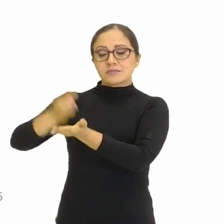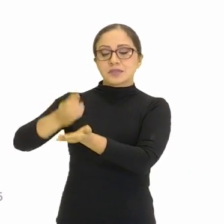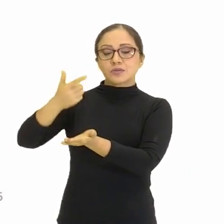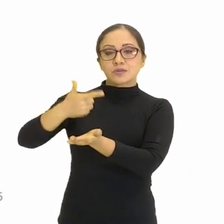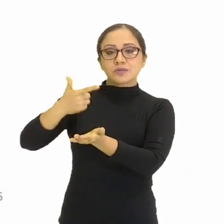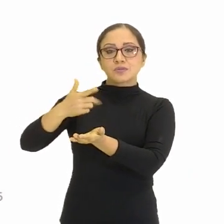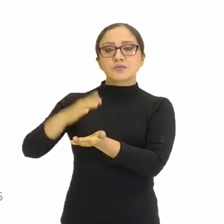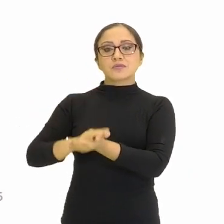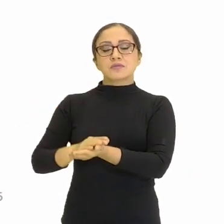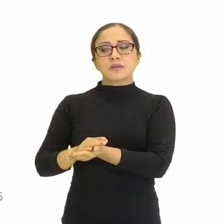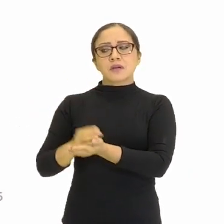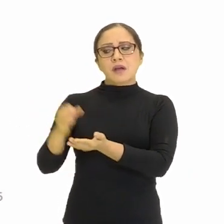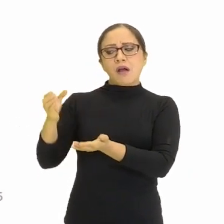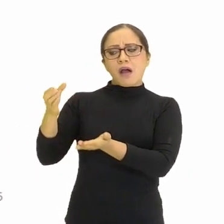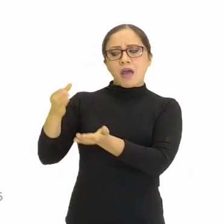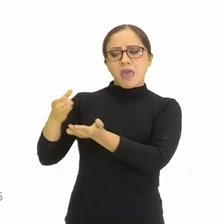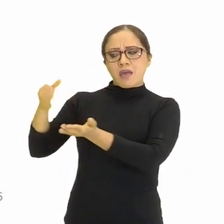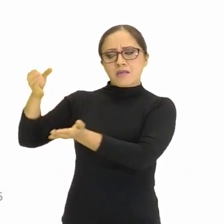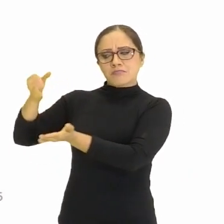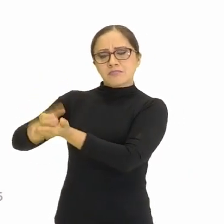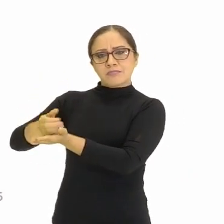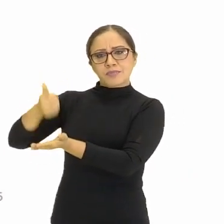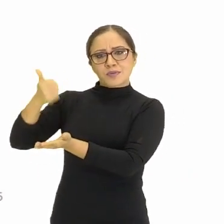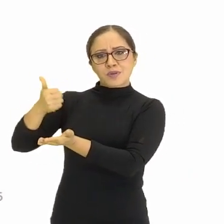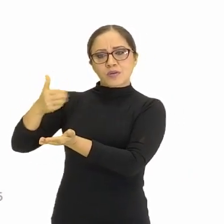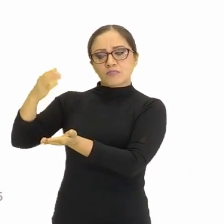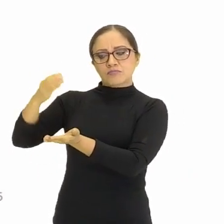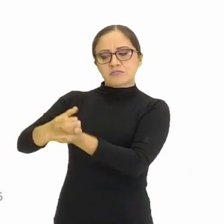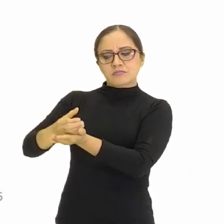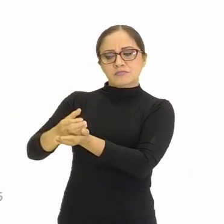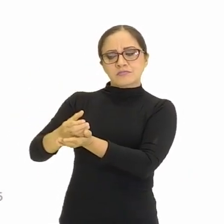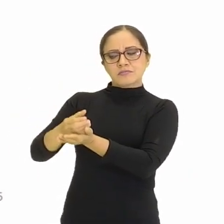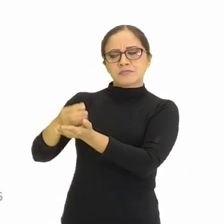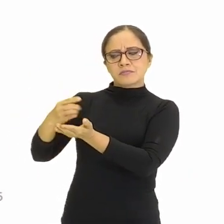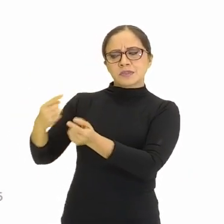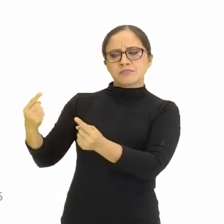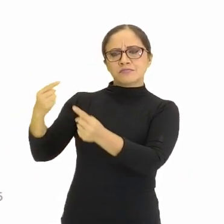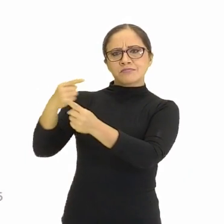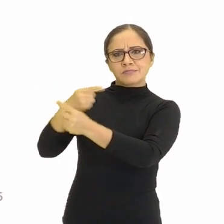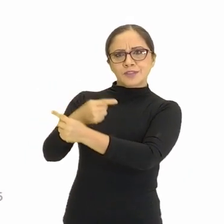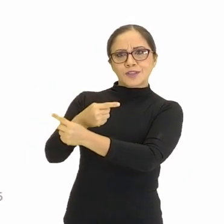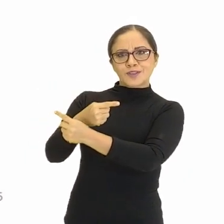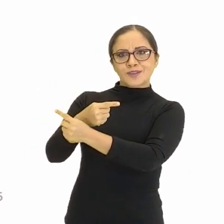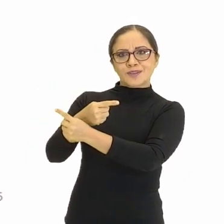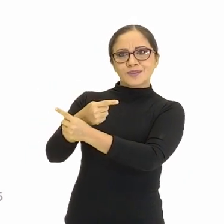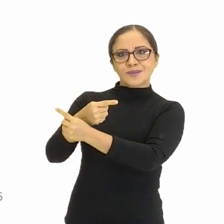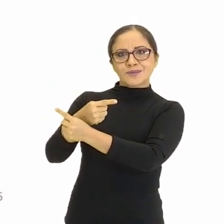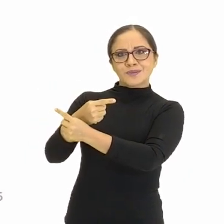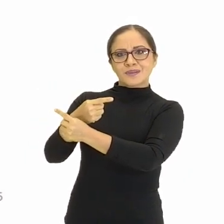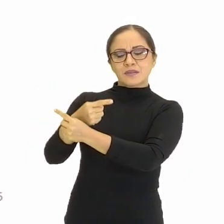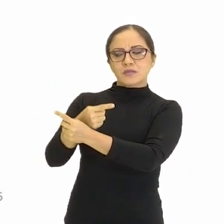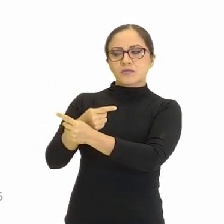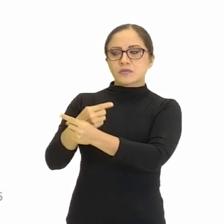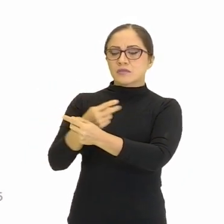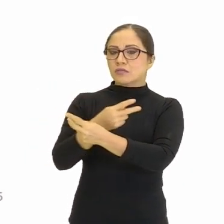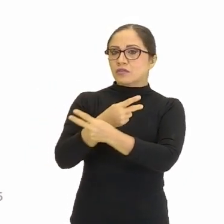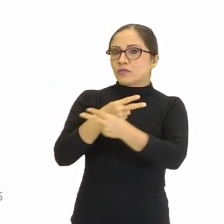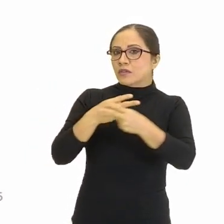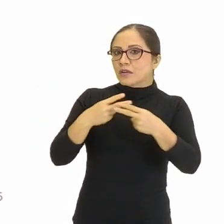copo, ele entra como algo que contradiz. Mas ele só entrou porque eu estou testando ali, eu estou usando as variáveis para me